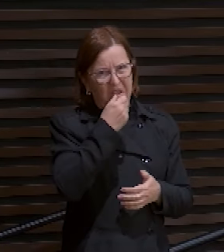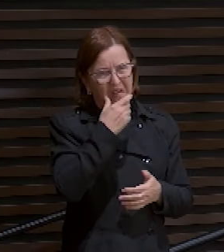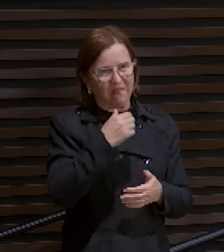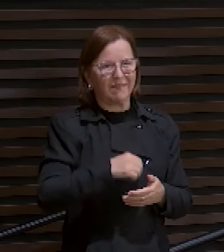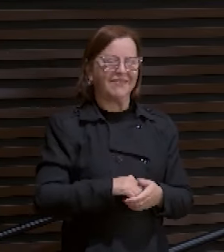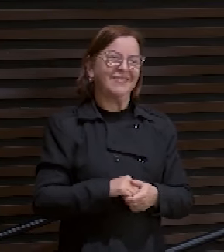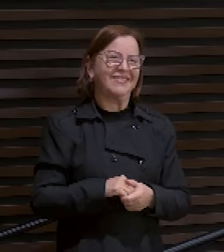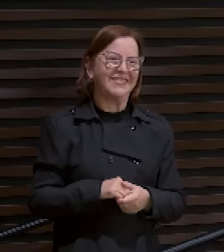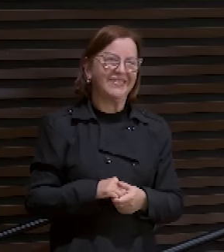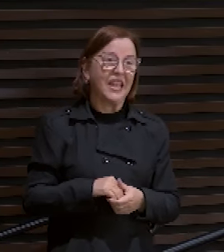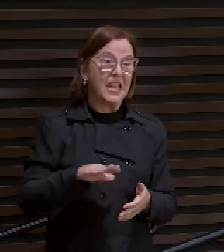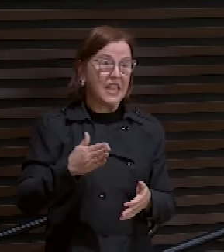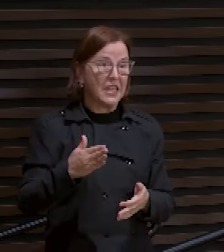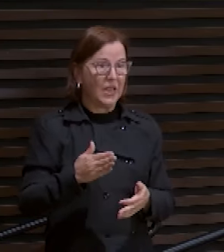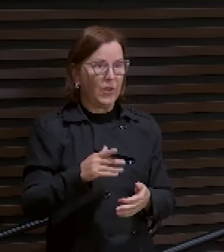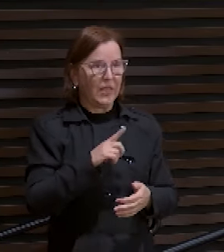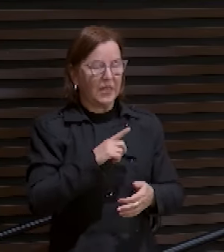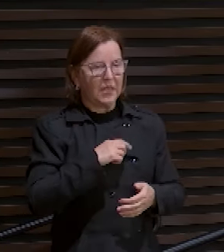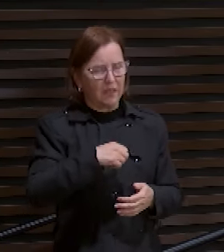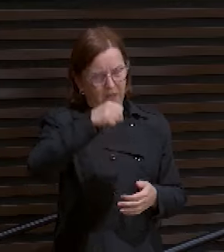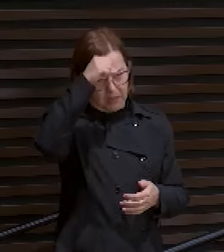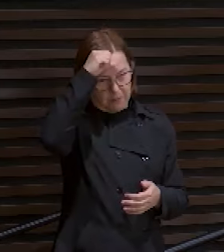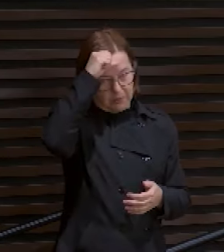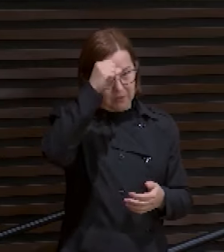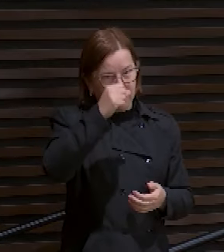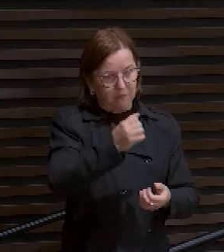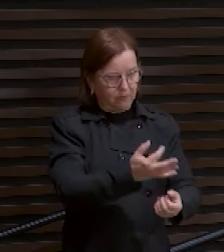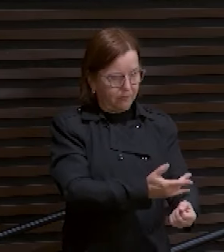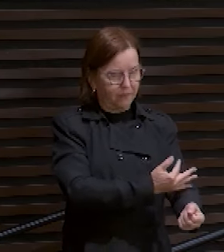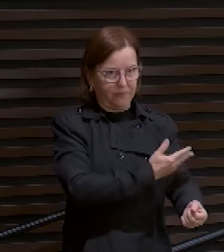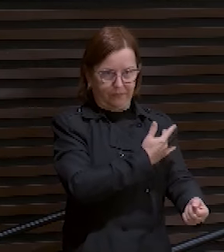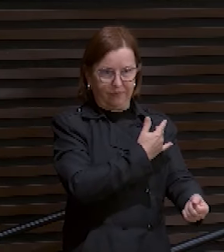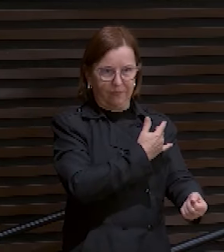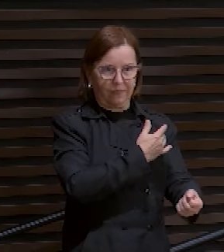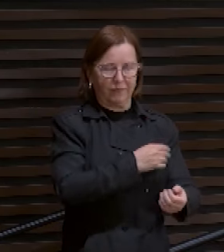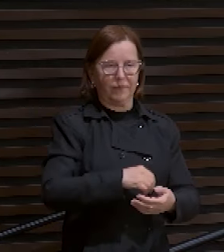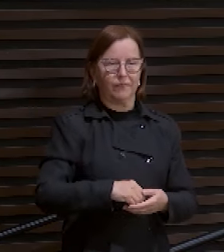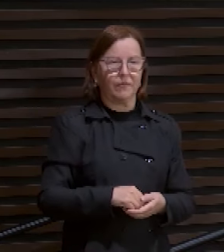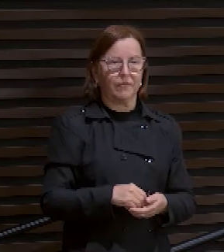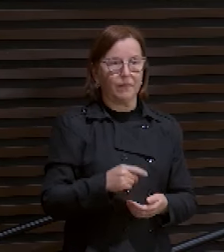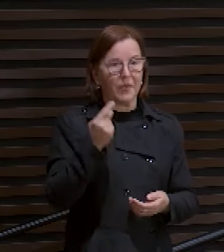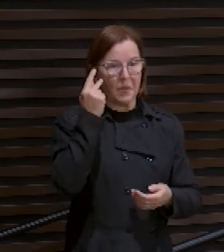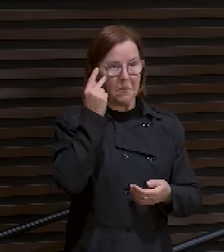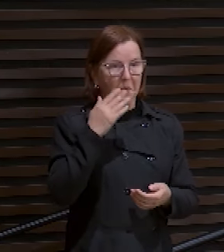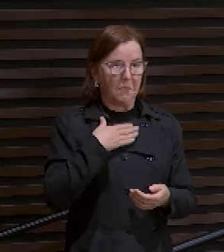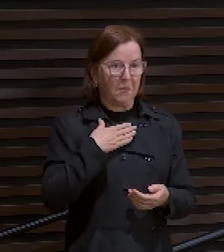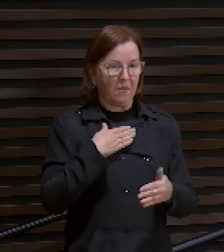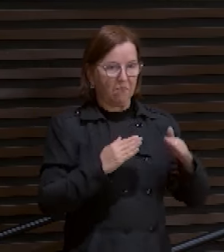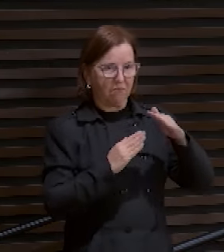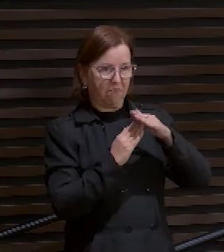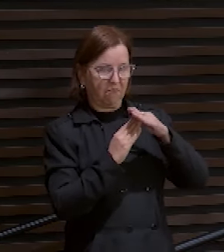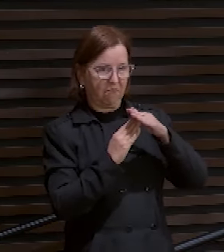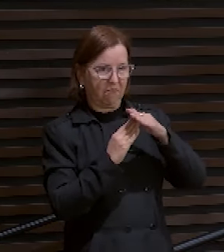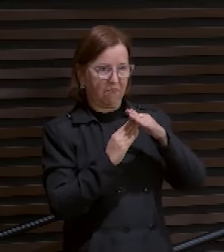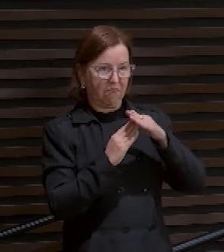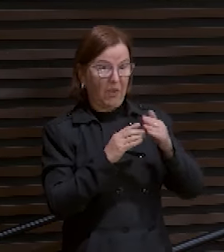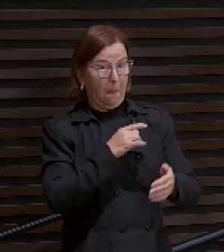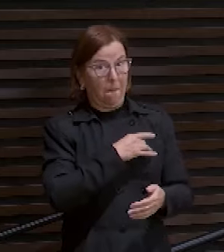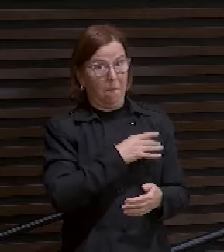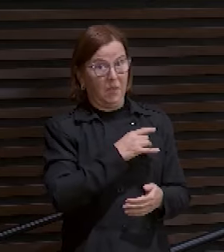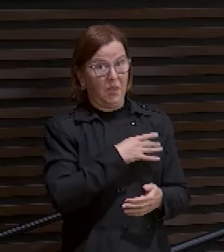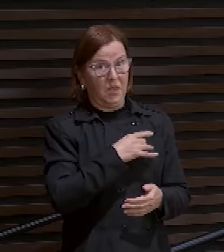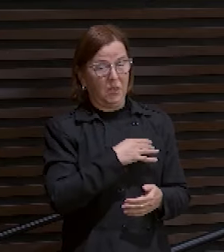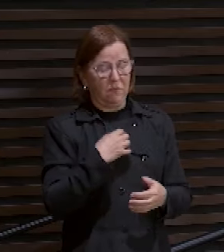Então, tem depressão que ela é emocional. Que para mim é o top. É os medos.